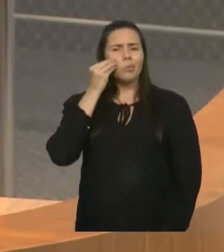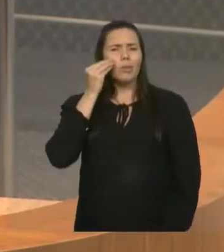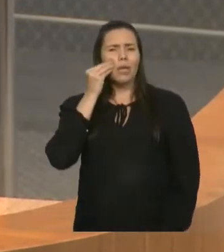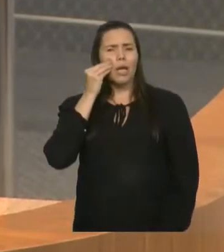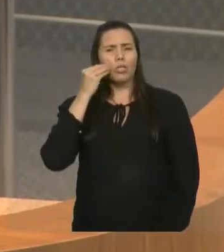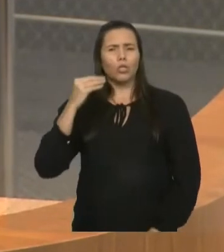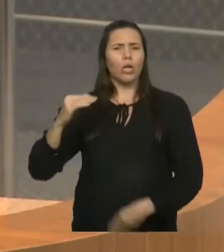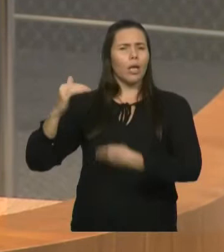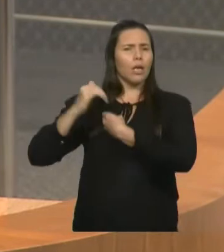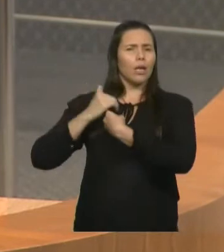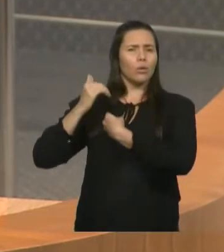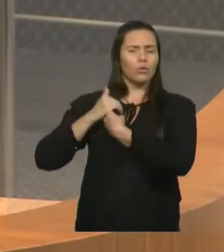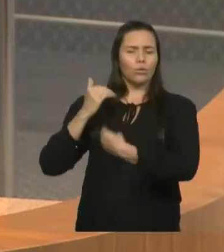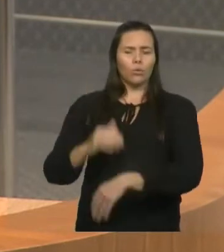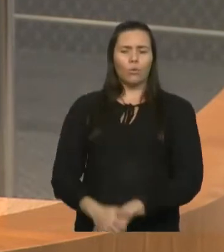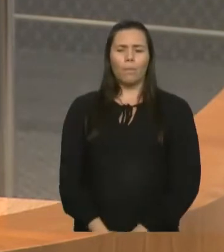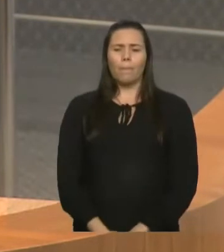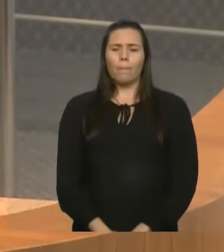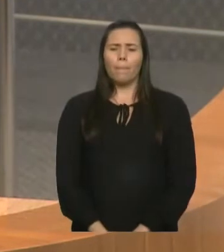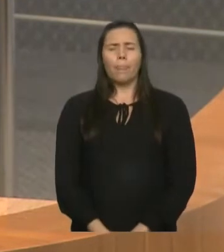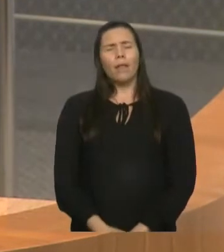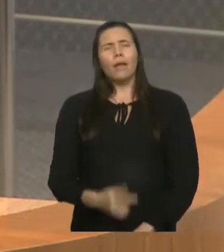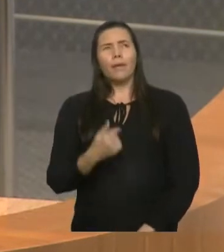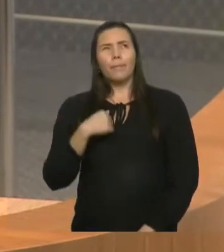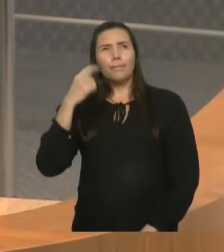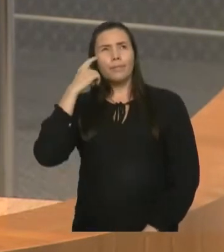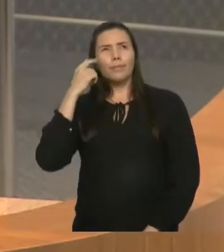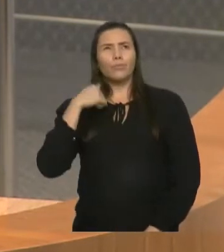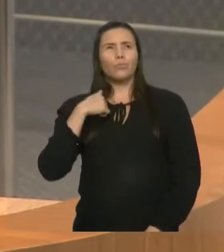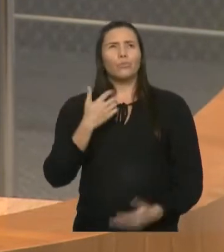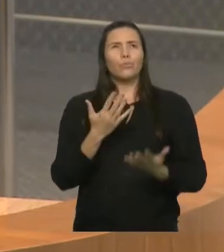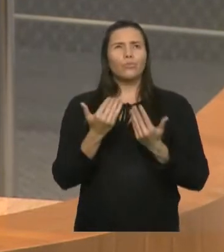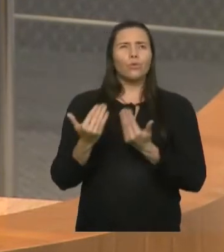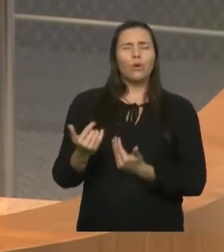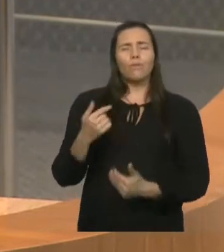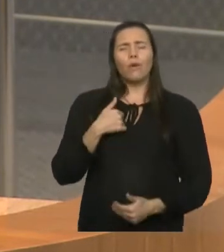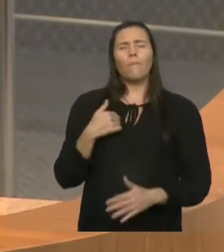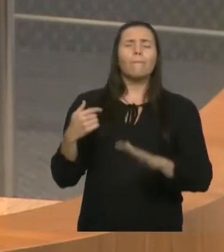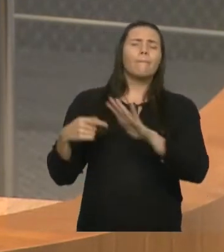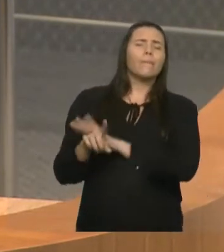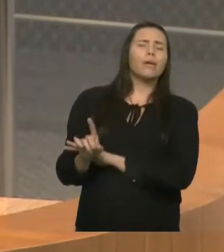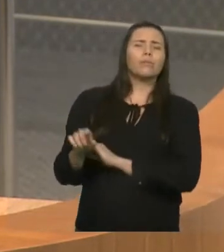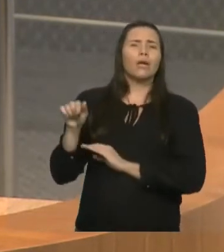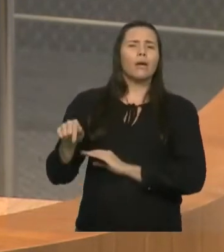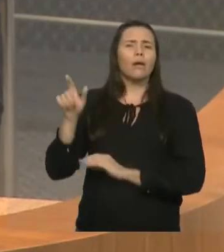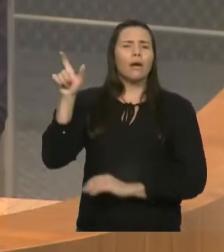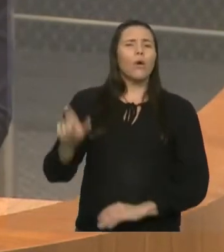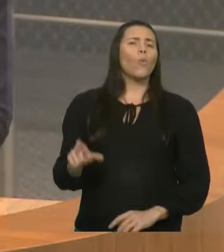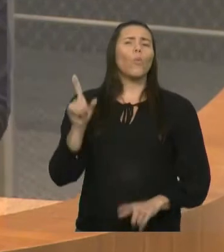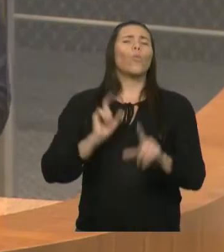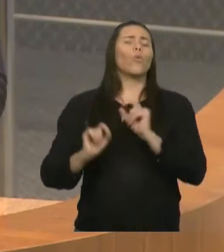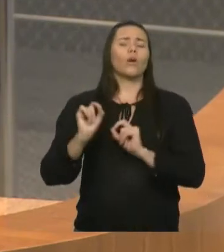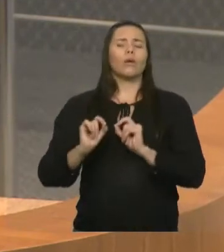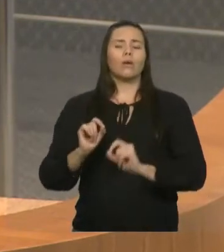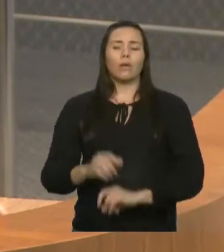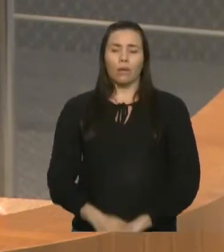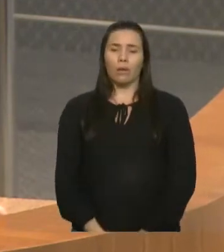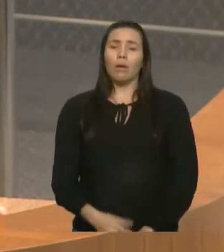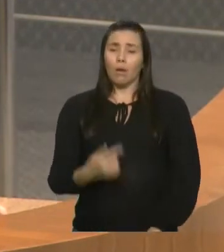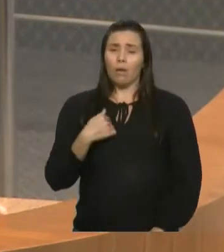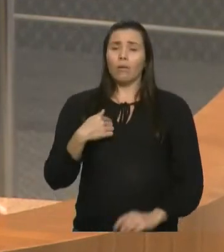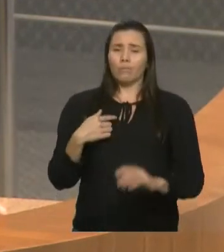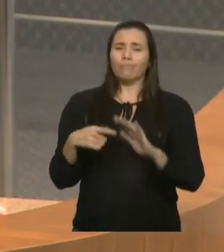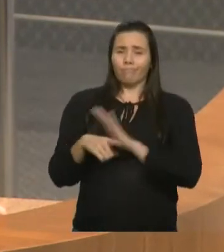perguntar a um homem sábio à sua frente? Eu fiz uma seguinte pergunta,